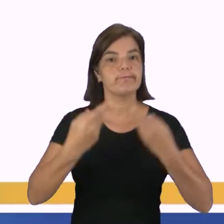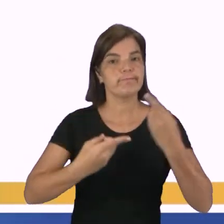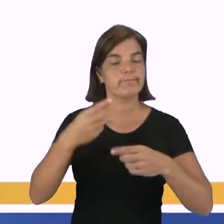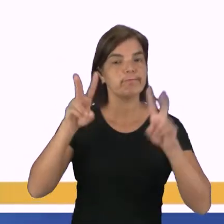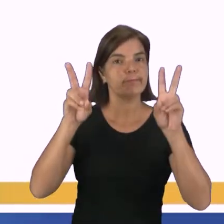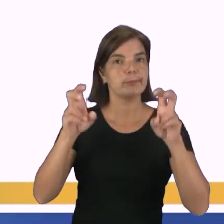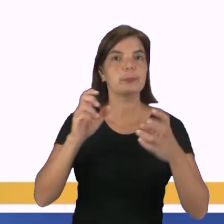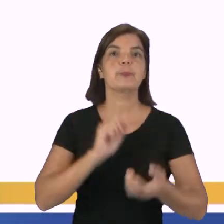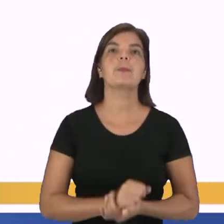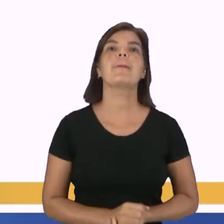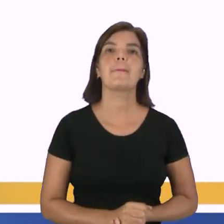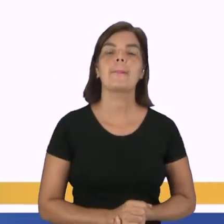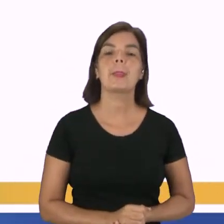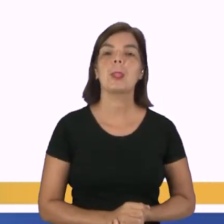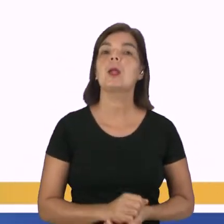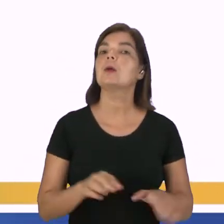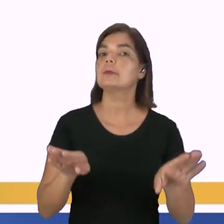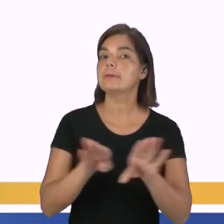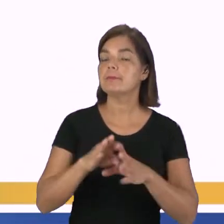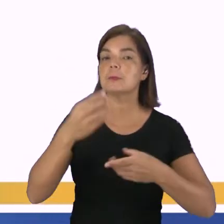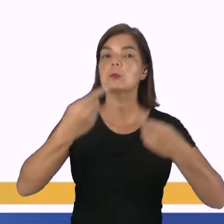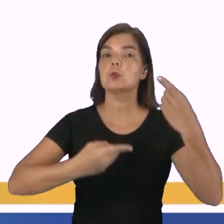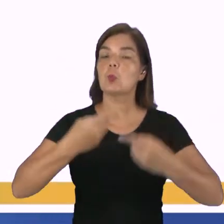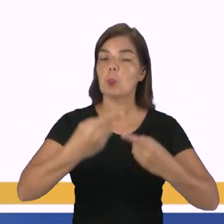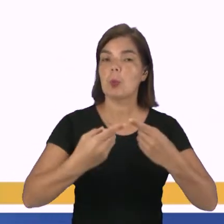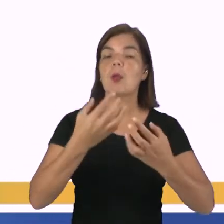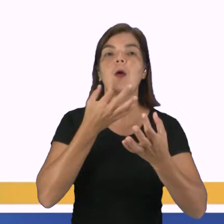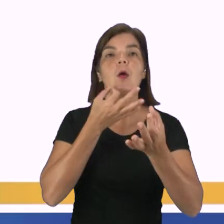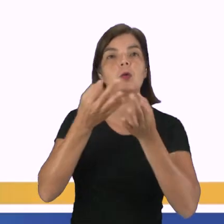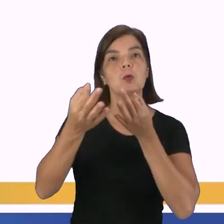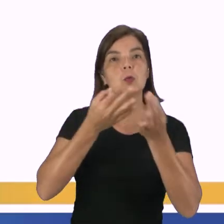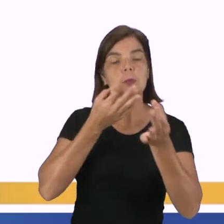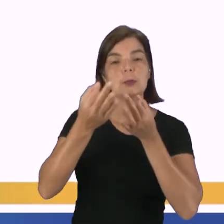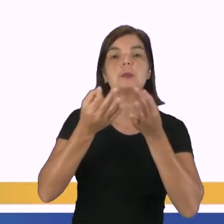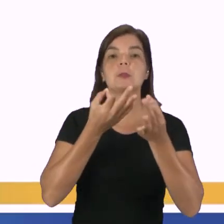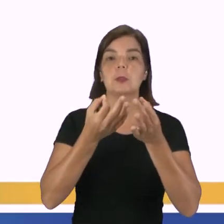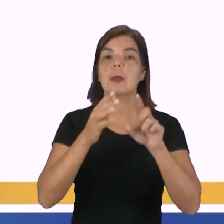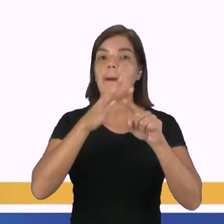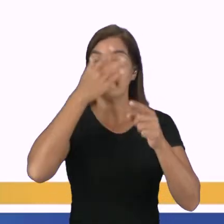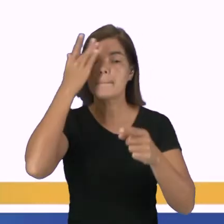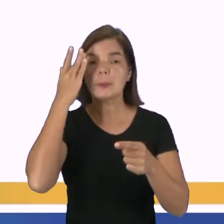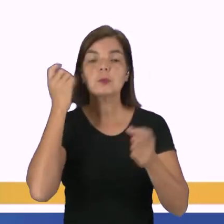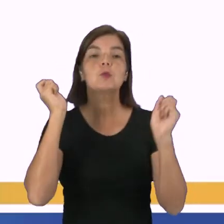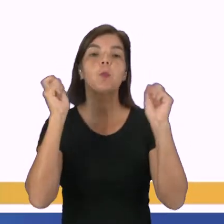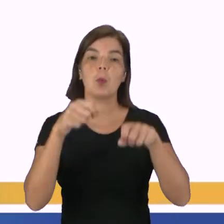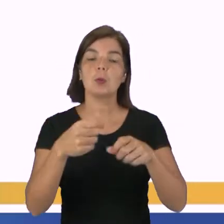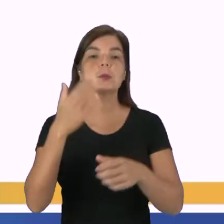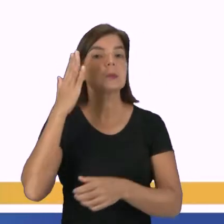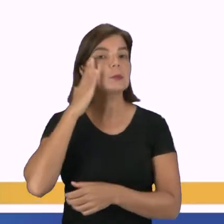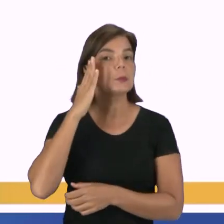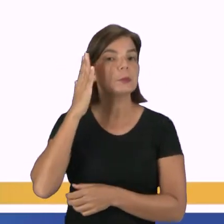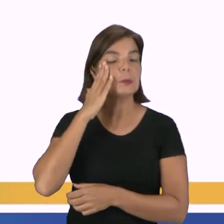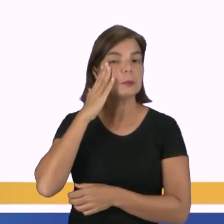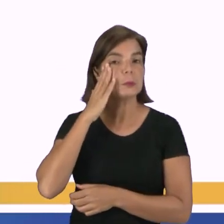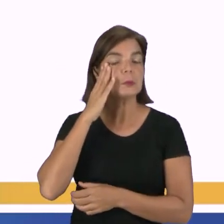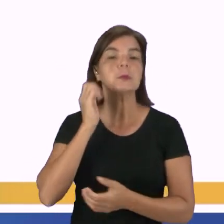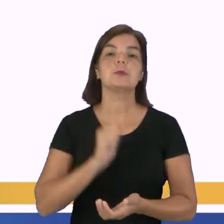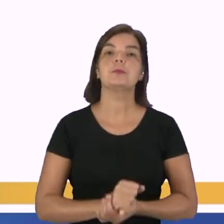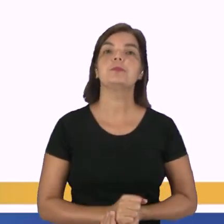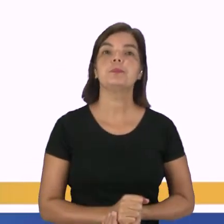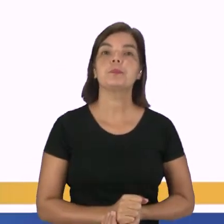a respeito do tema. O debate é argumentativo e persuasivo. É um gênero textual da tipologia